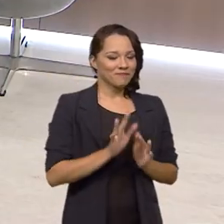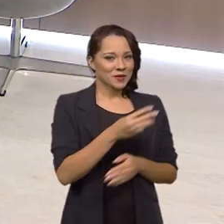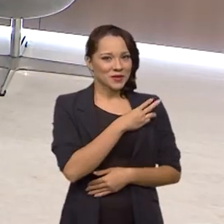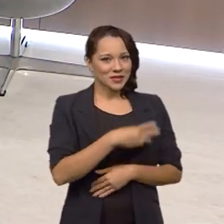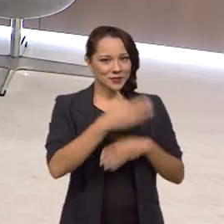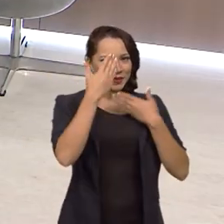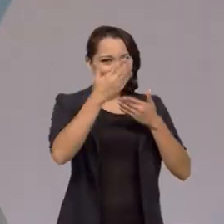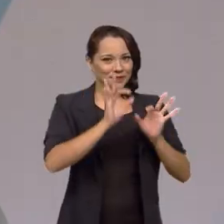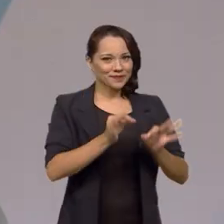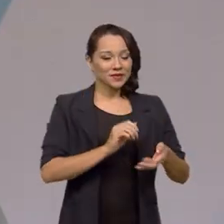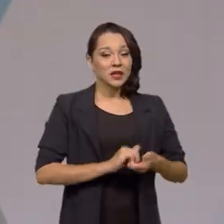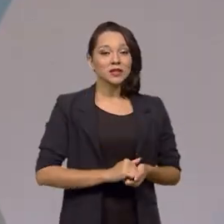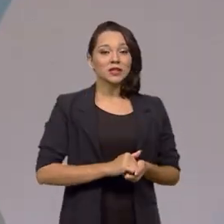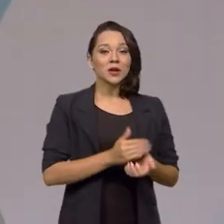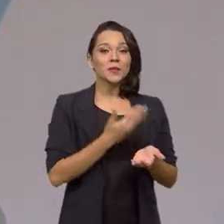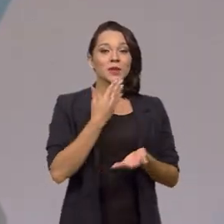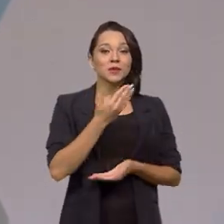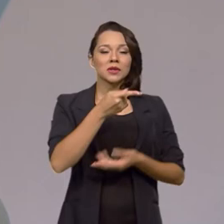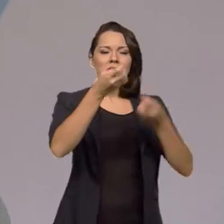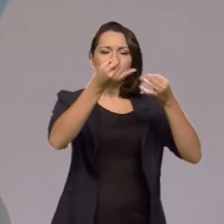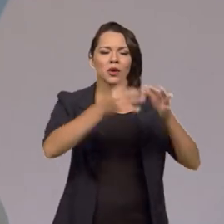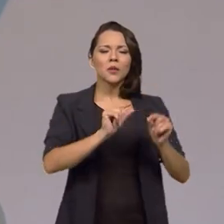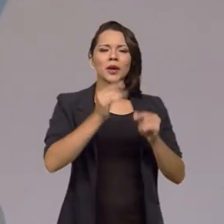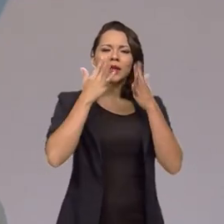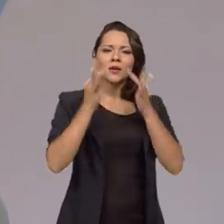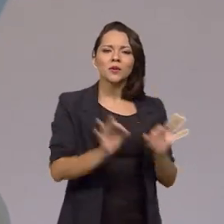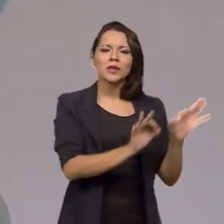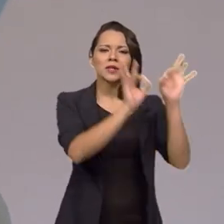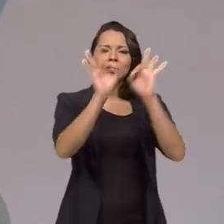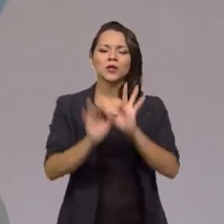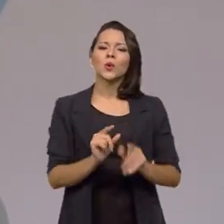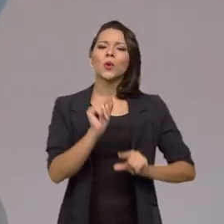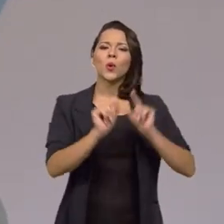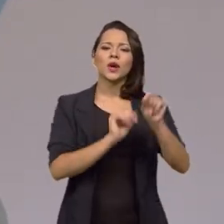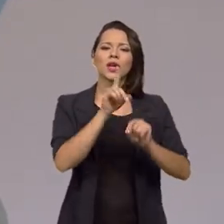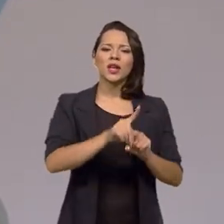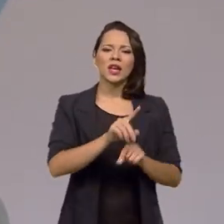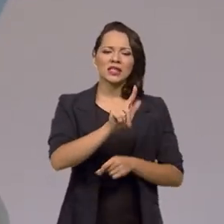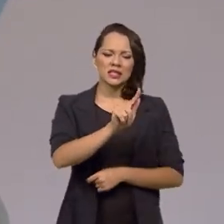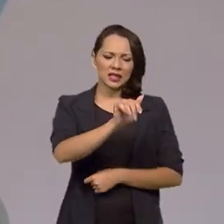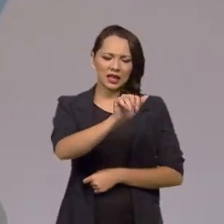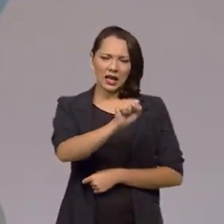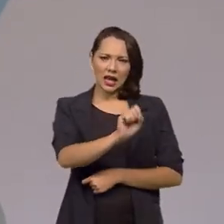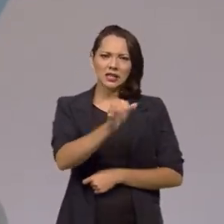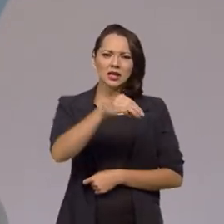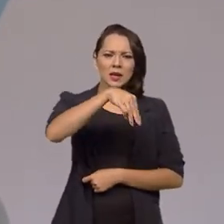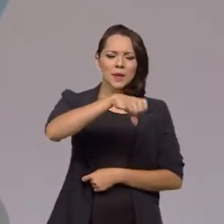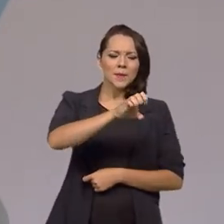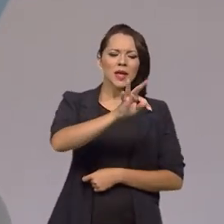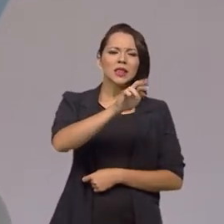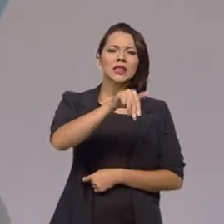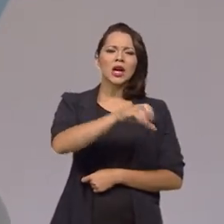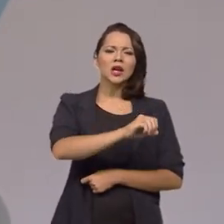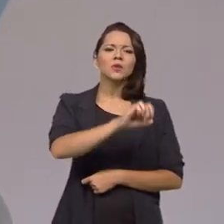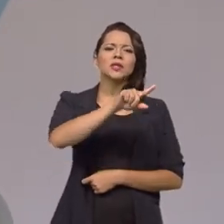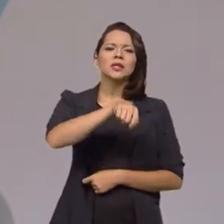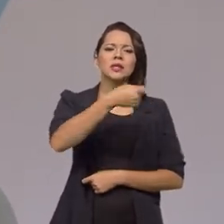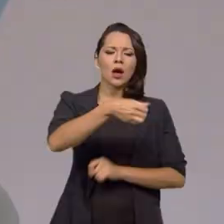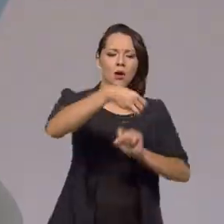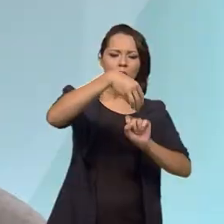começa pedindo, eu peço para o senhor explicar para quem está nos assistindo, o que é esse gás metano, de onde vem, quais são as consequências?